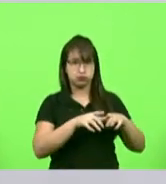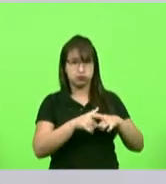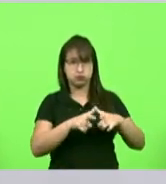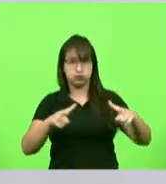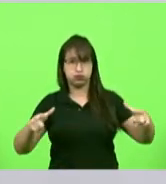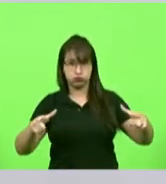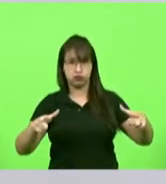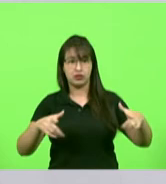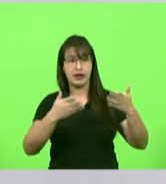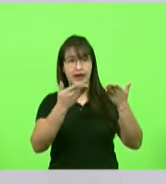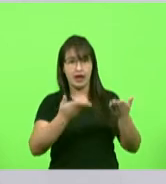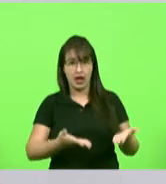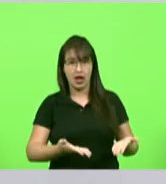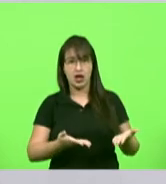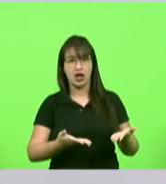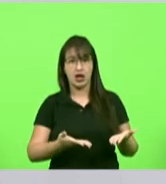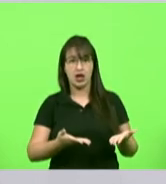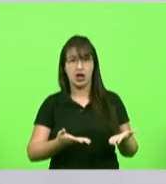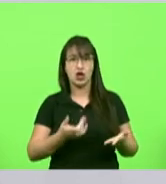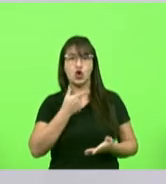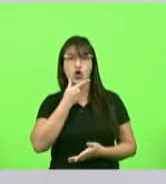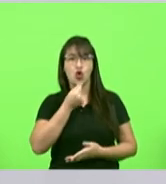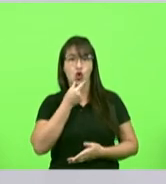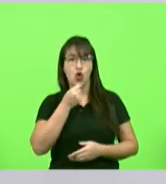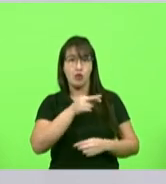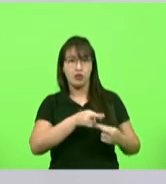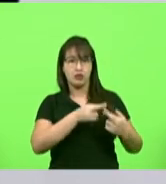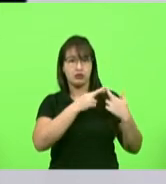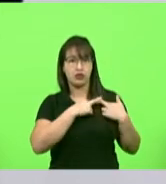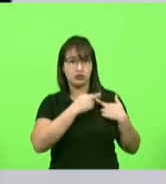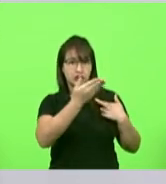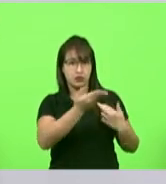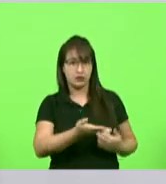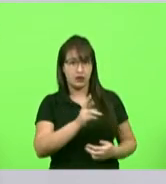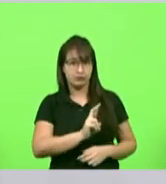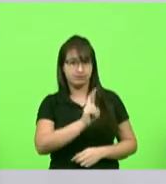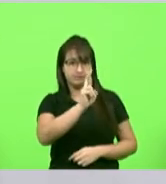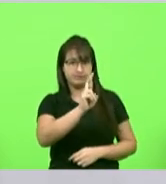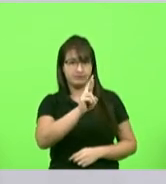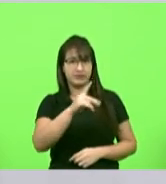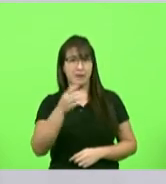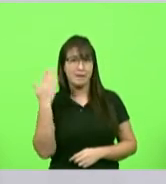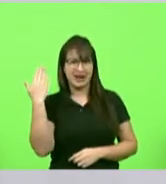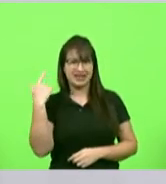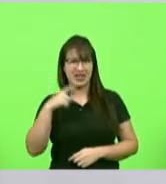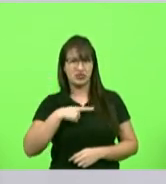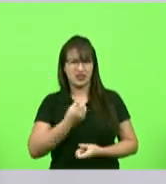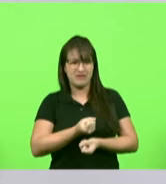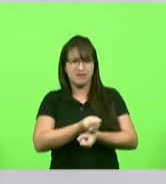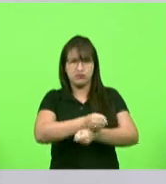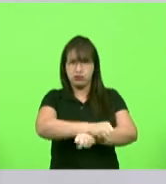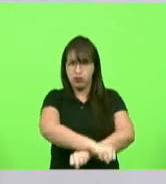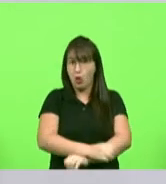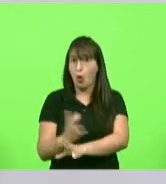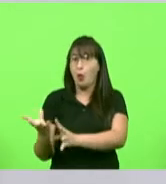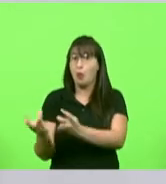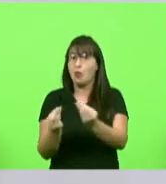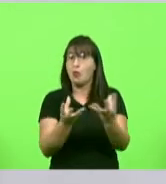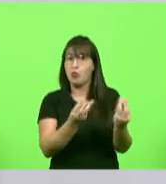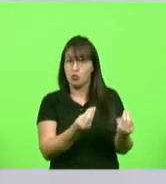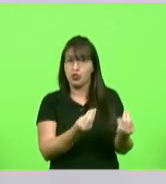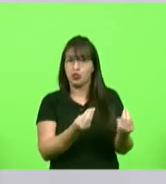fazendeiro na época e que ele tinha muitos escravos e desses escravos tinham algumas